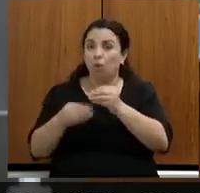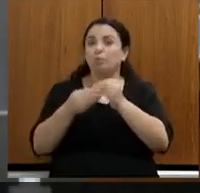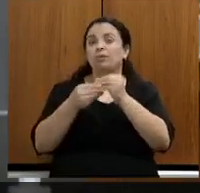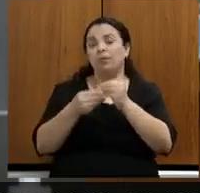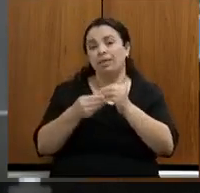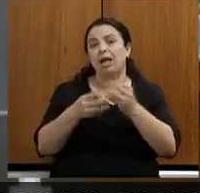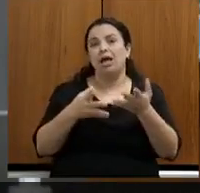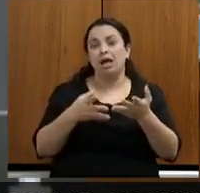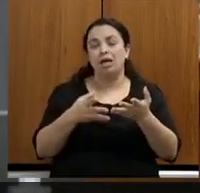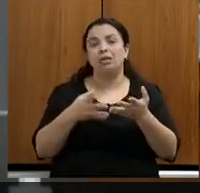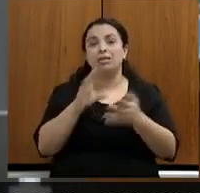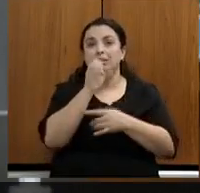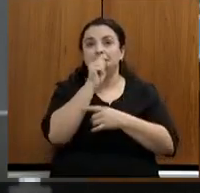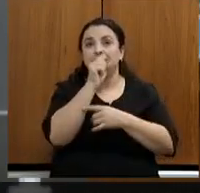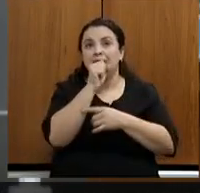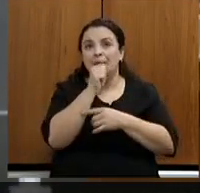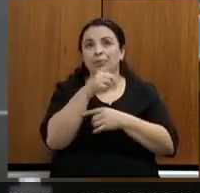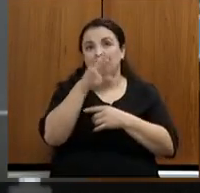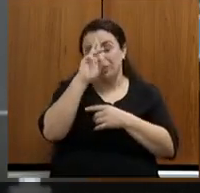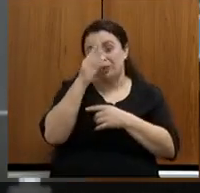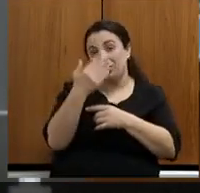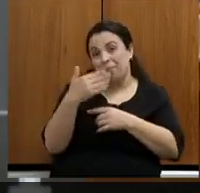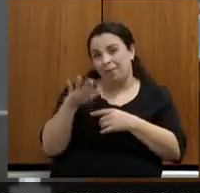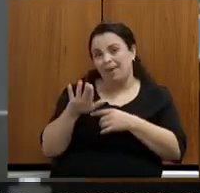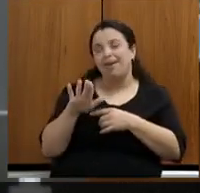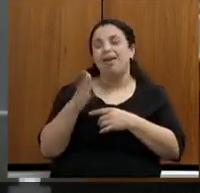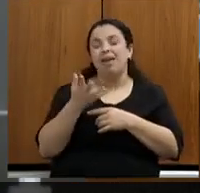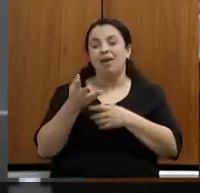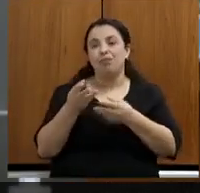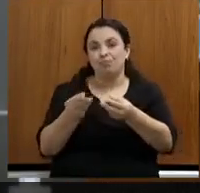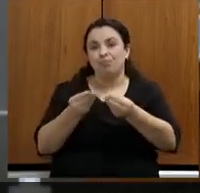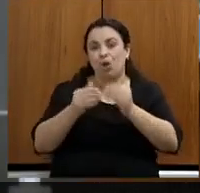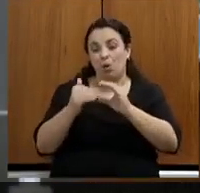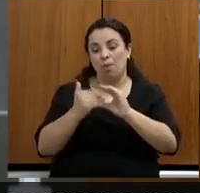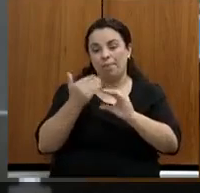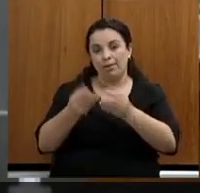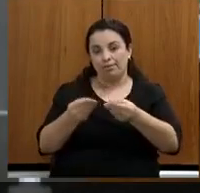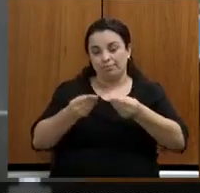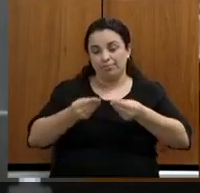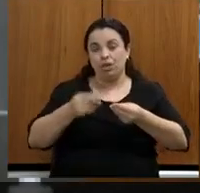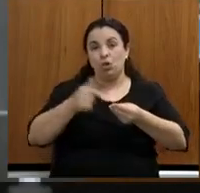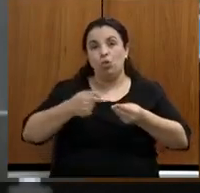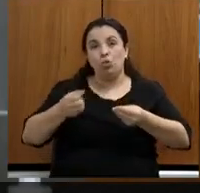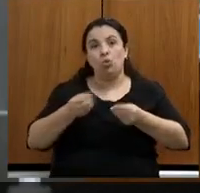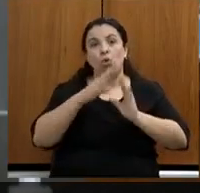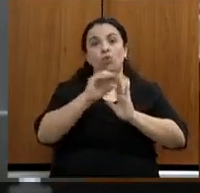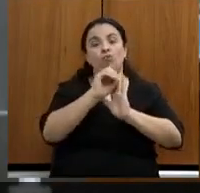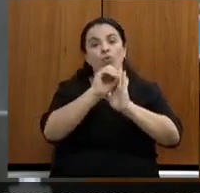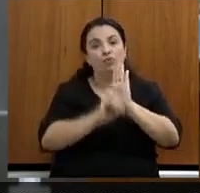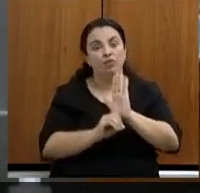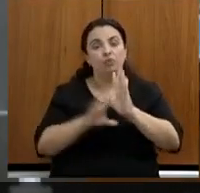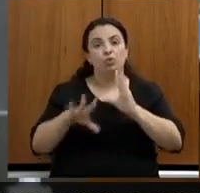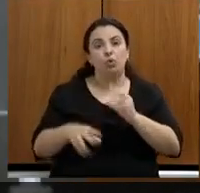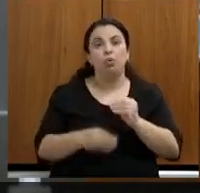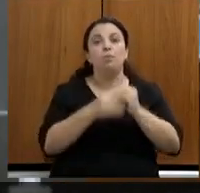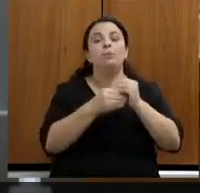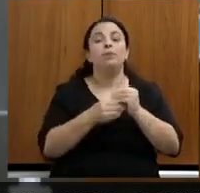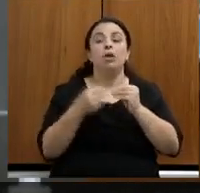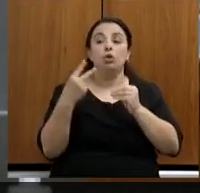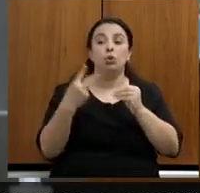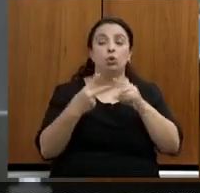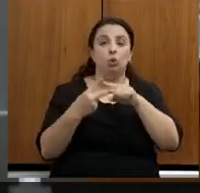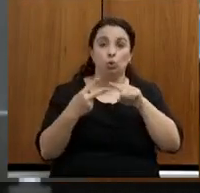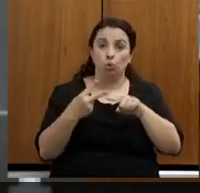No sábado, meio-dia e 30, recebi o e-mail com o novo ofício, complementando dois pontos que